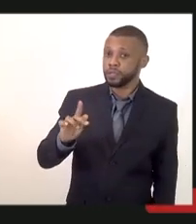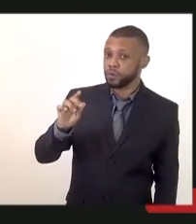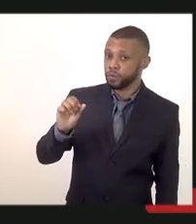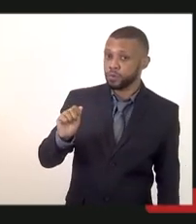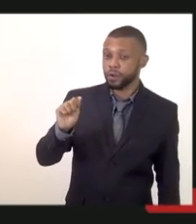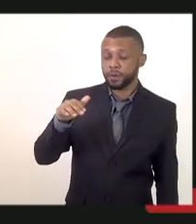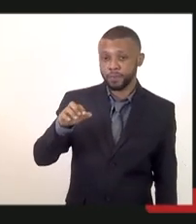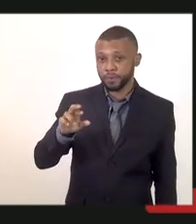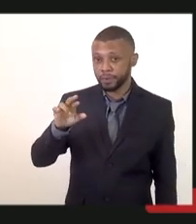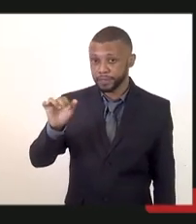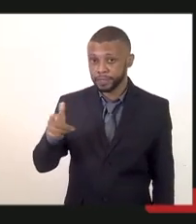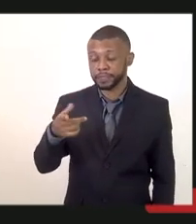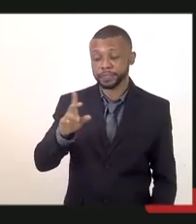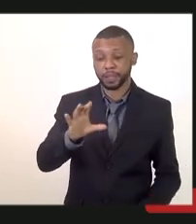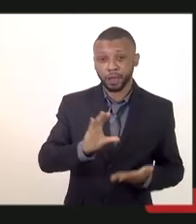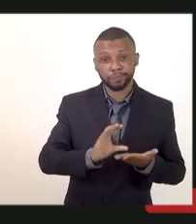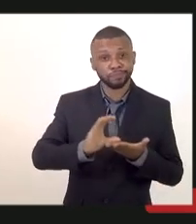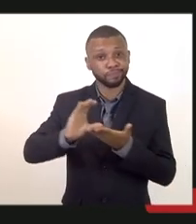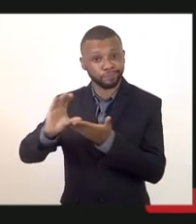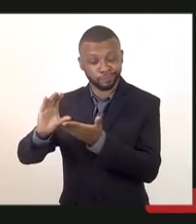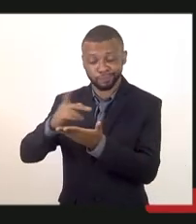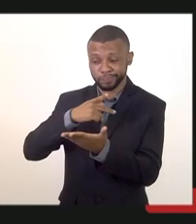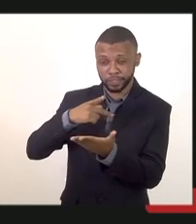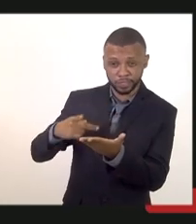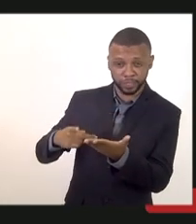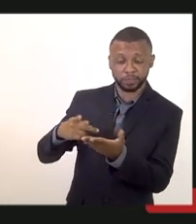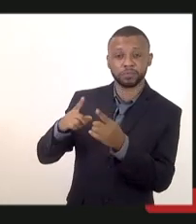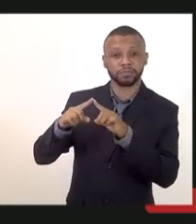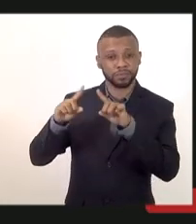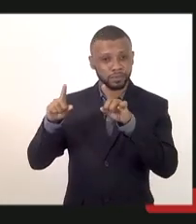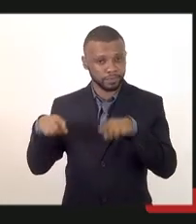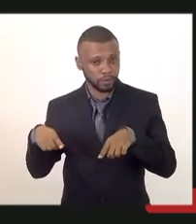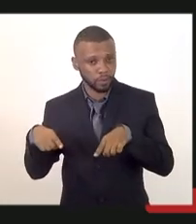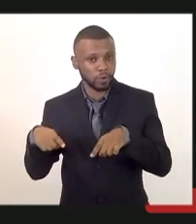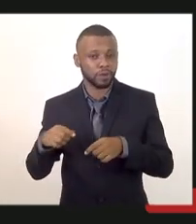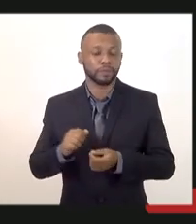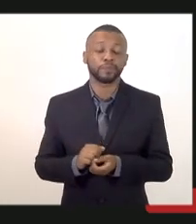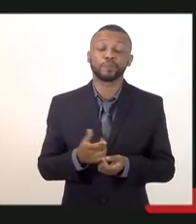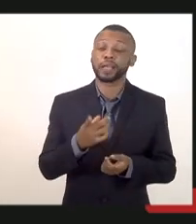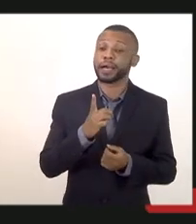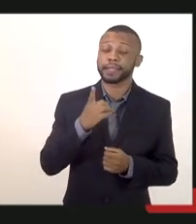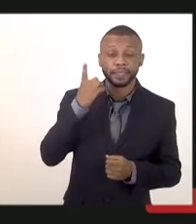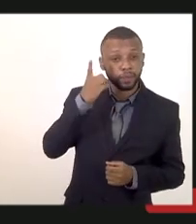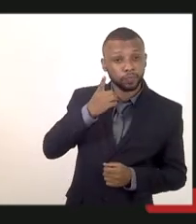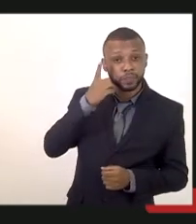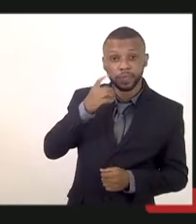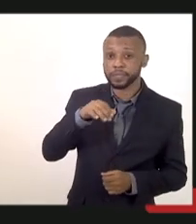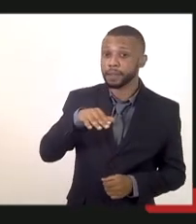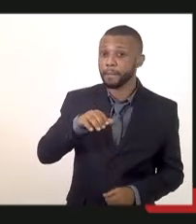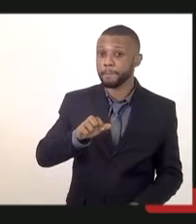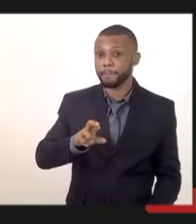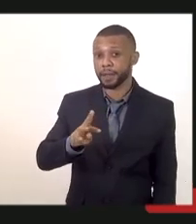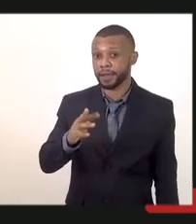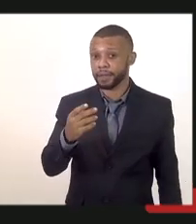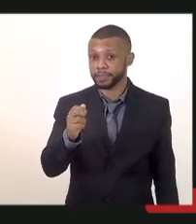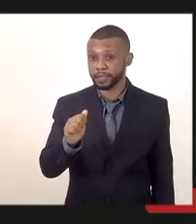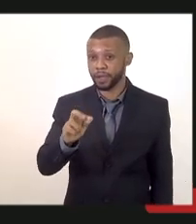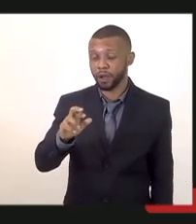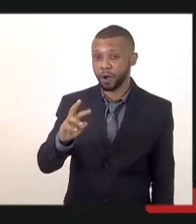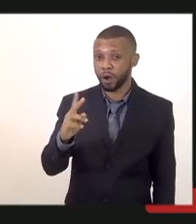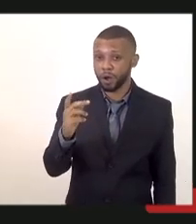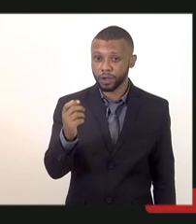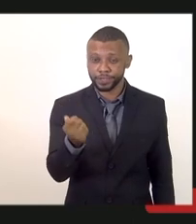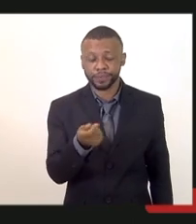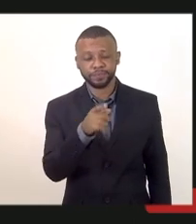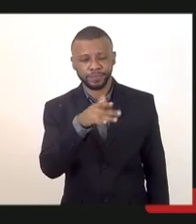deputada Marta Rocha todos os deputados presentes Bruno Dauari que é um excelente companheiro aí também surfista sabe o que é guarda-vida estar